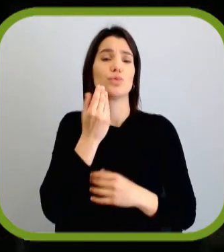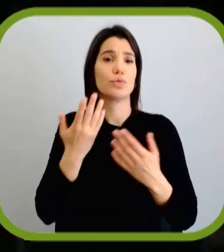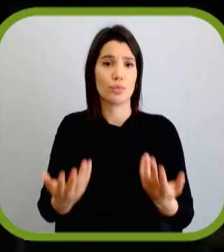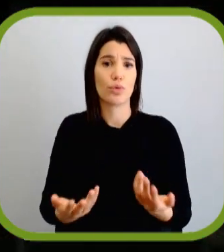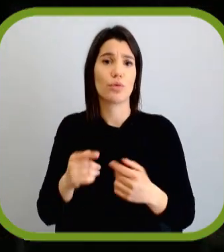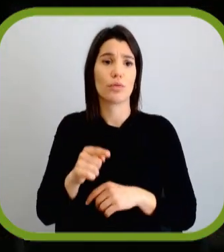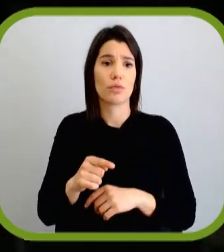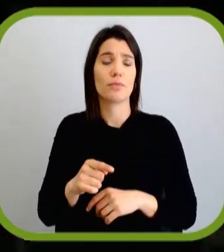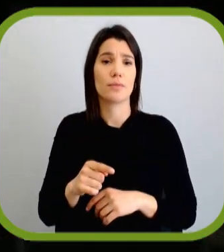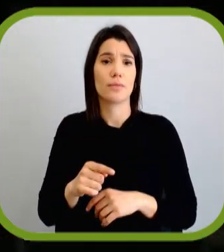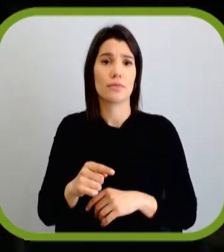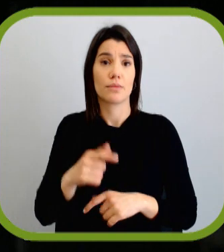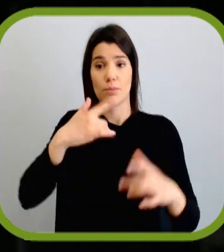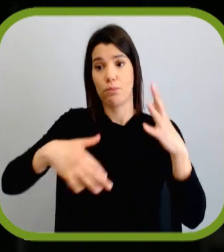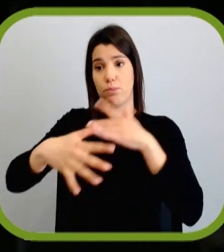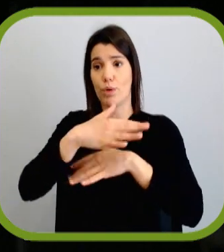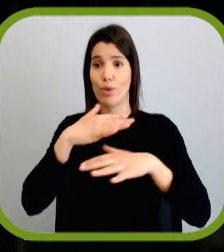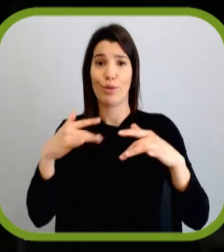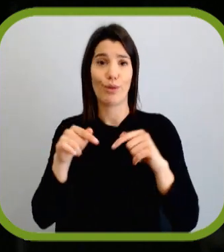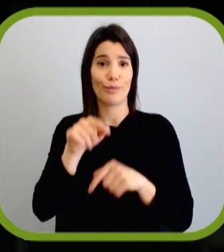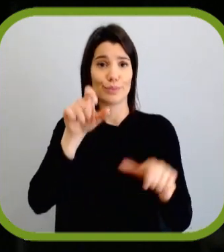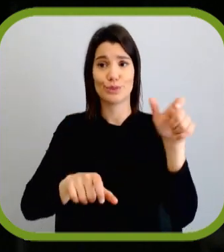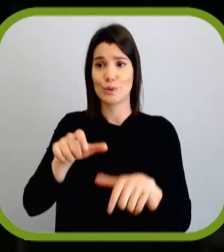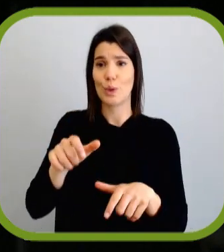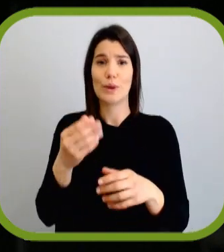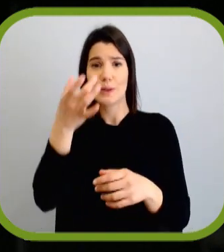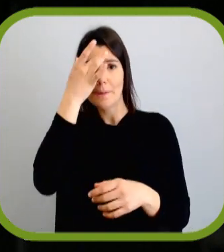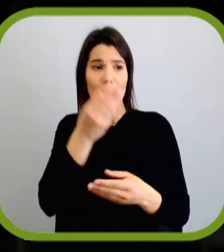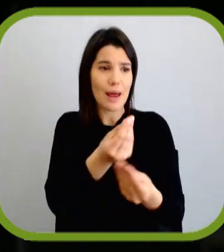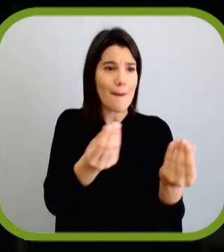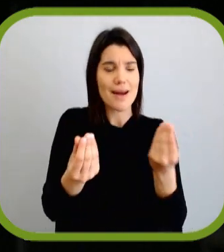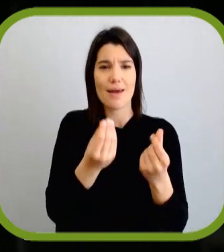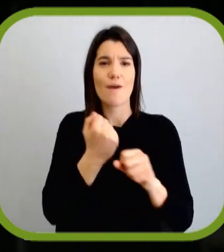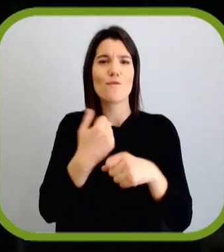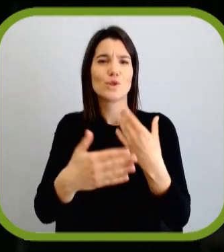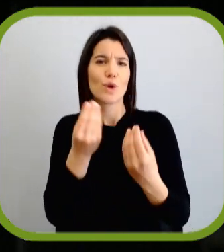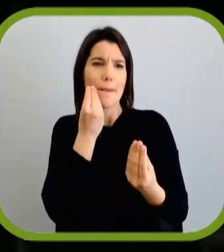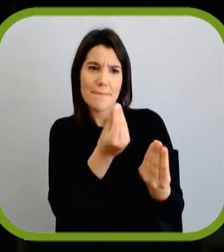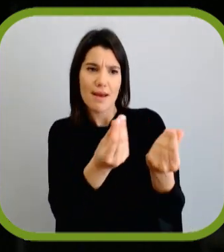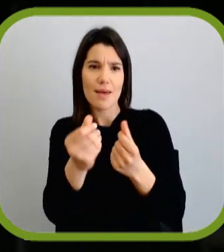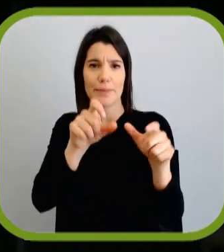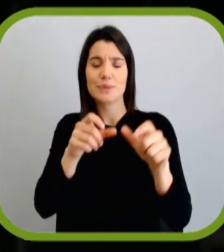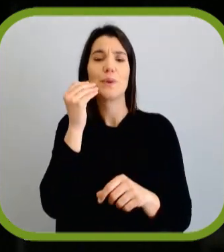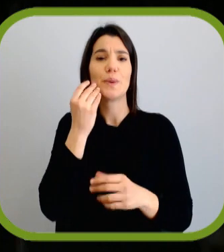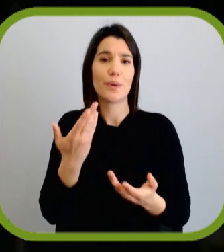como é que o povo, as massas, funcionam e nós temos para isso